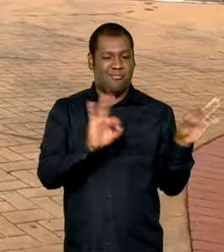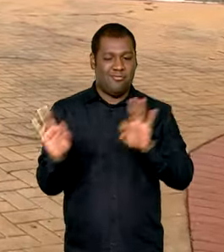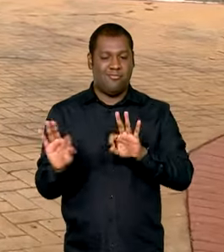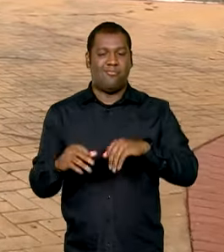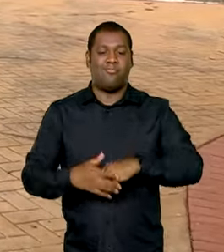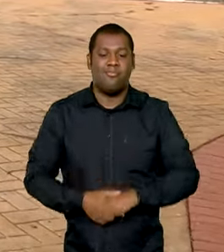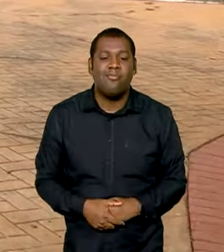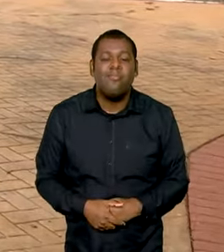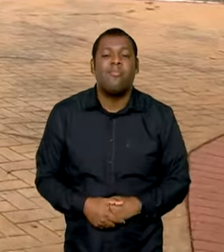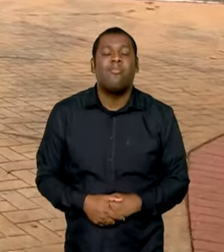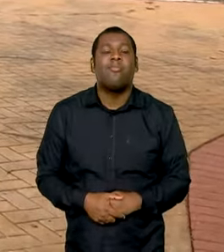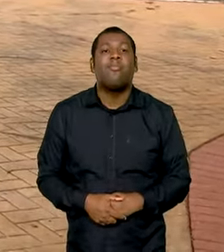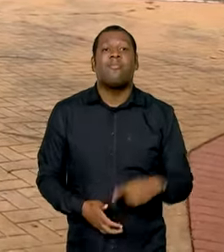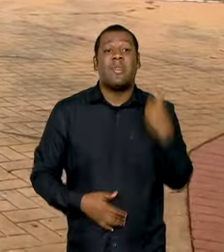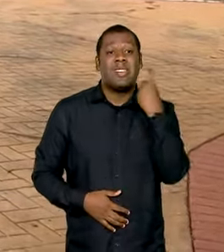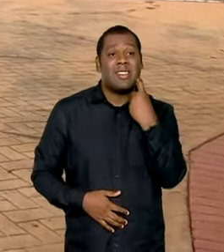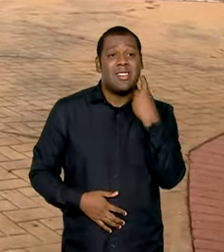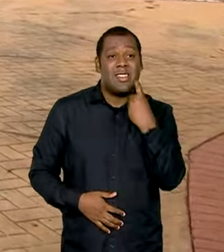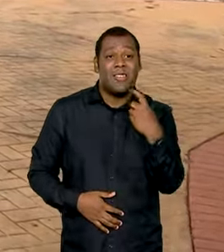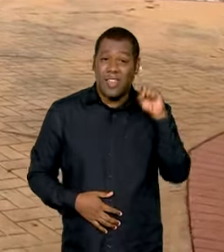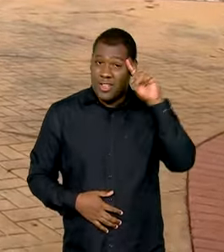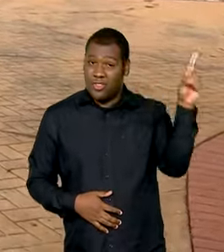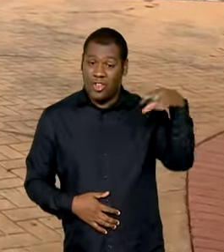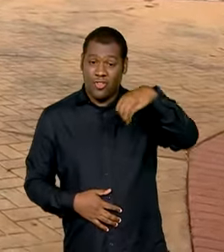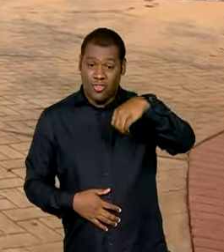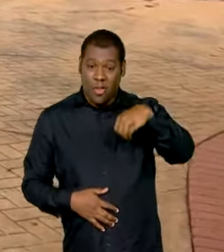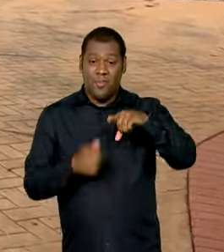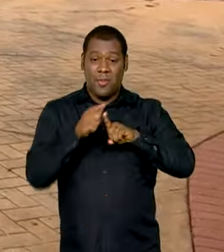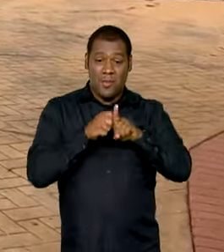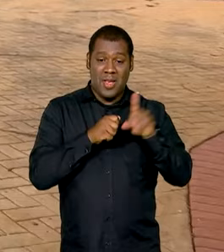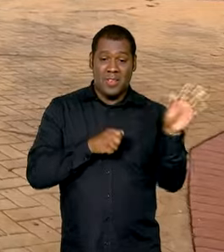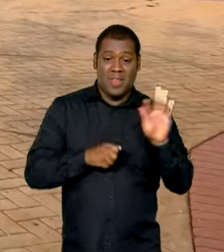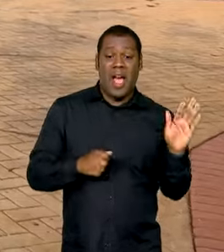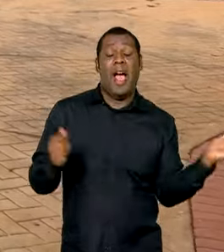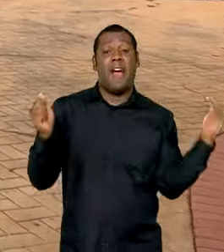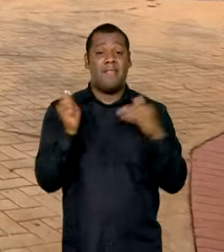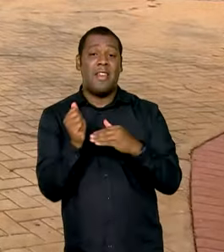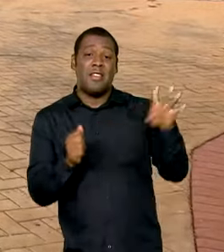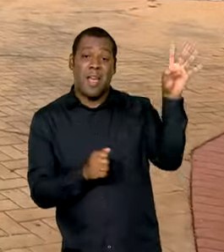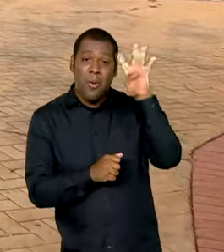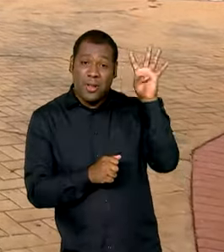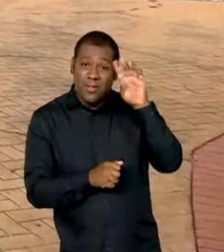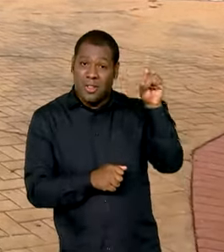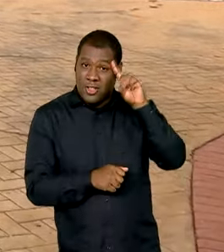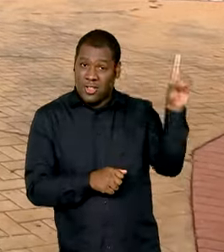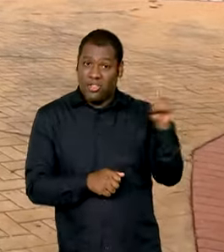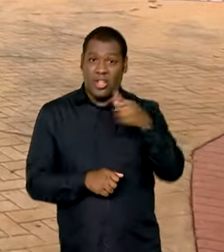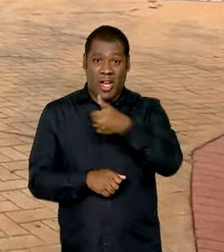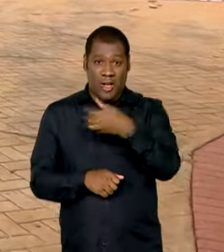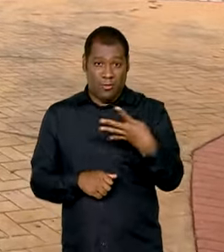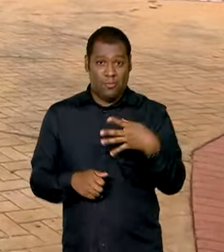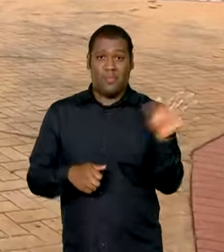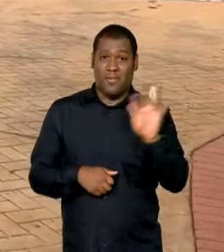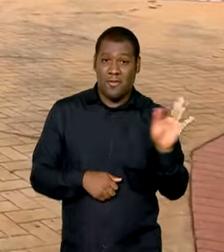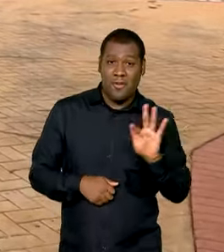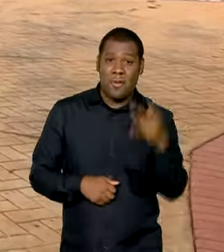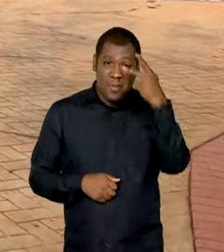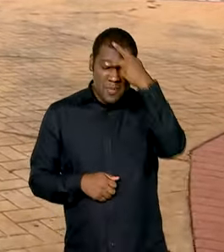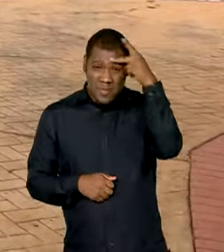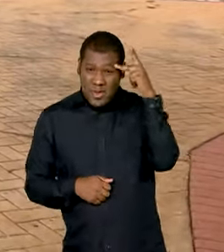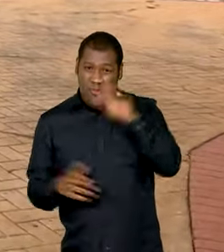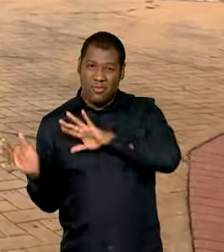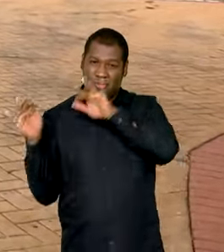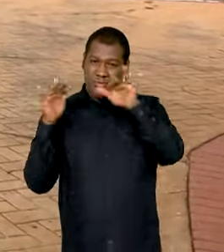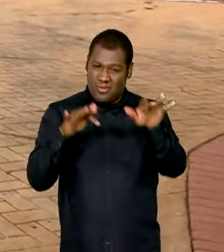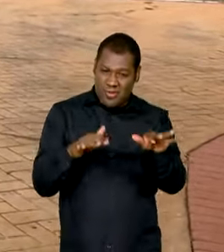A partir desta sexta-feira, dia 9, até quarta-feira de cinzas, dia 14, milhões de brasileiros saem às